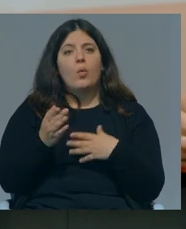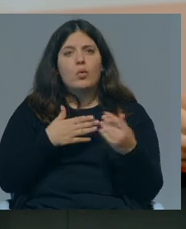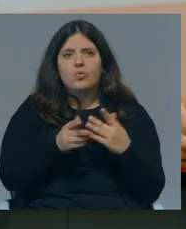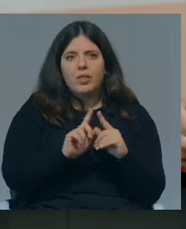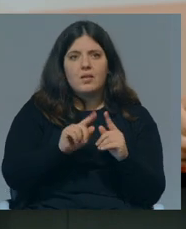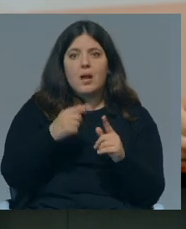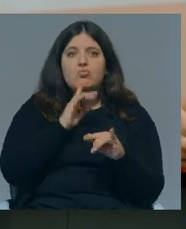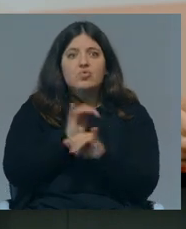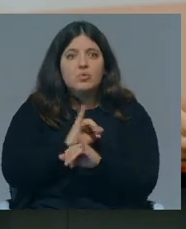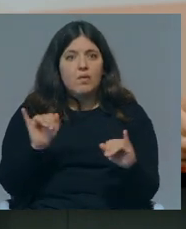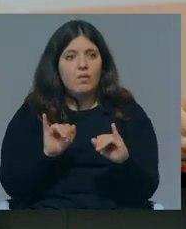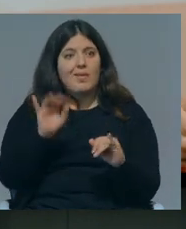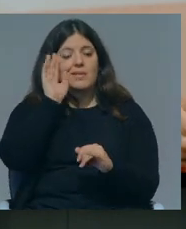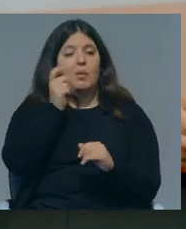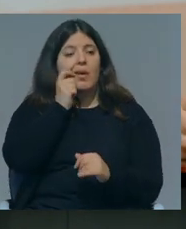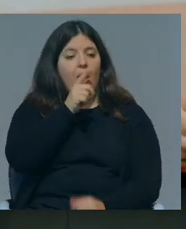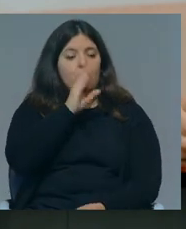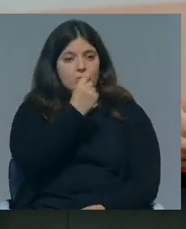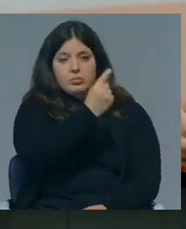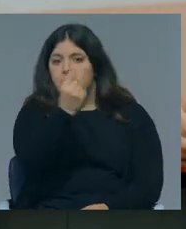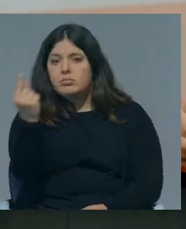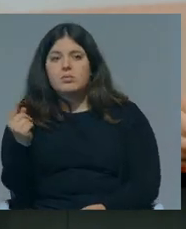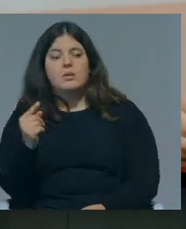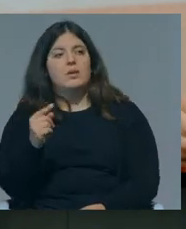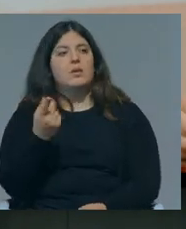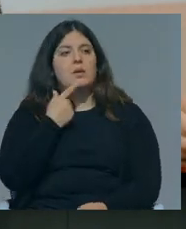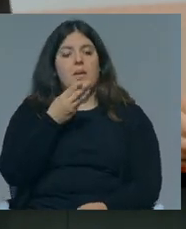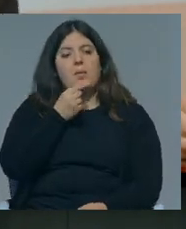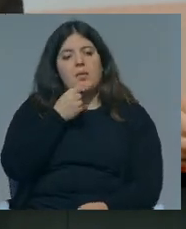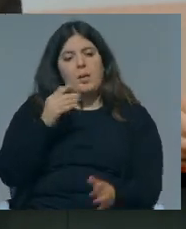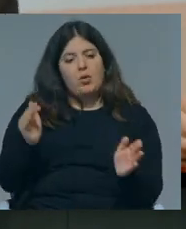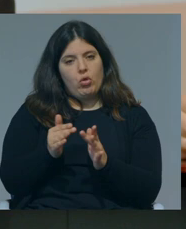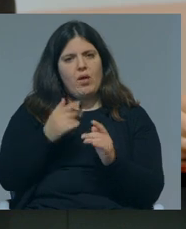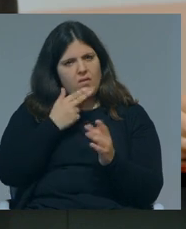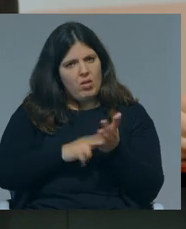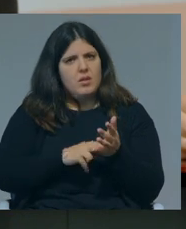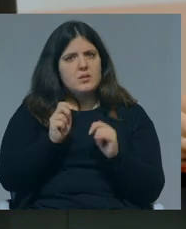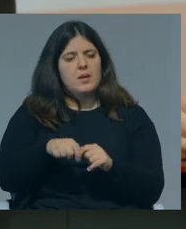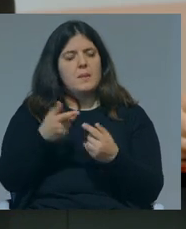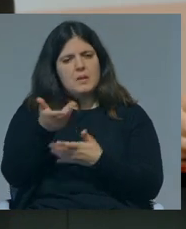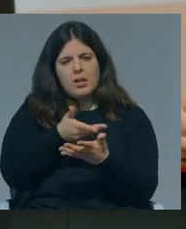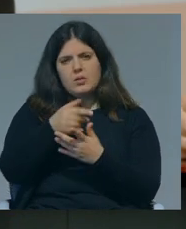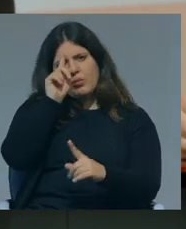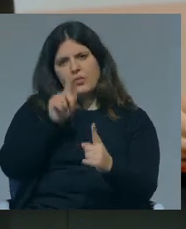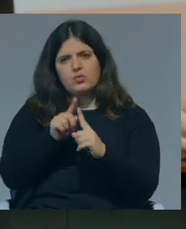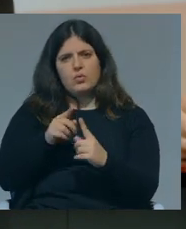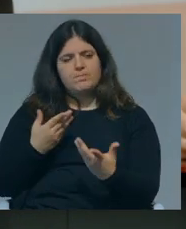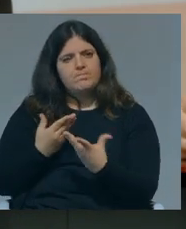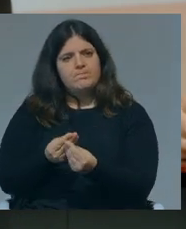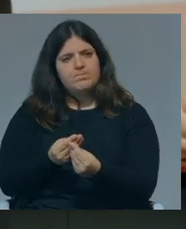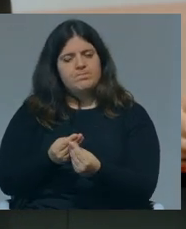marimbar, é impossível eles saberem quem são os alunos. Eu também cresci numa terra mais pequena, é verdade, mas esta relação com o professor